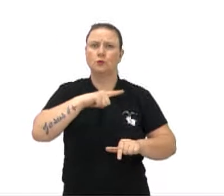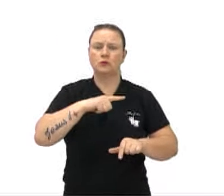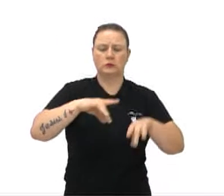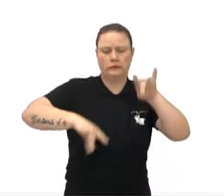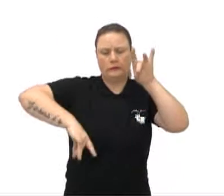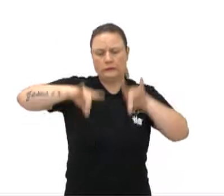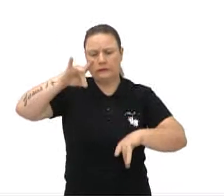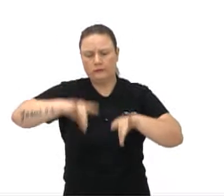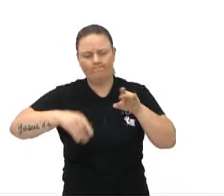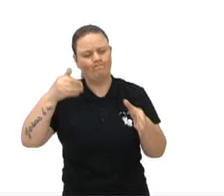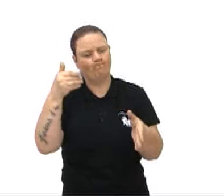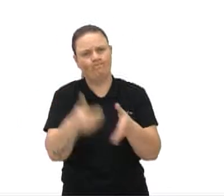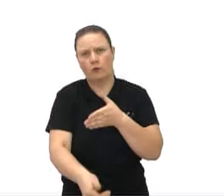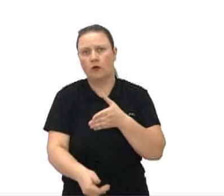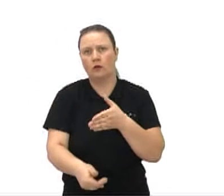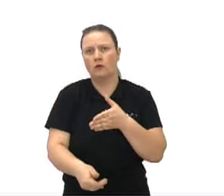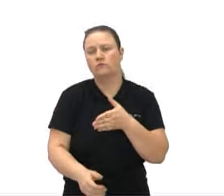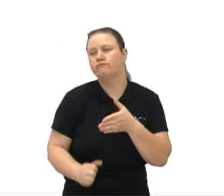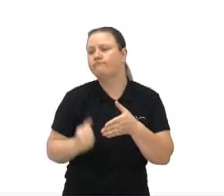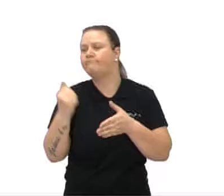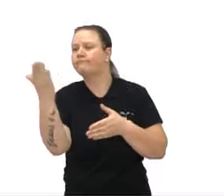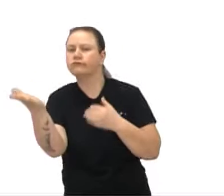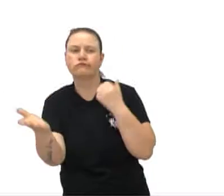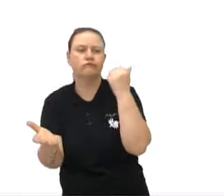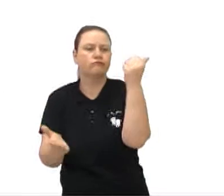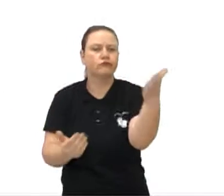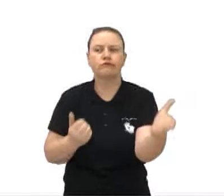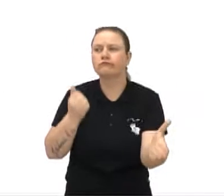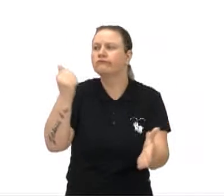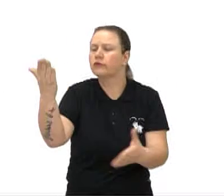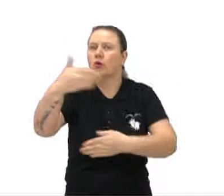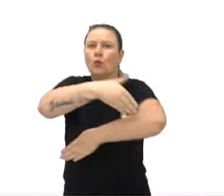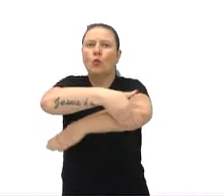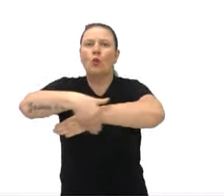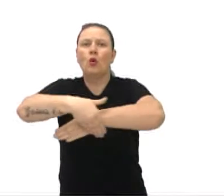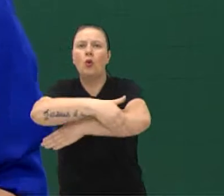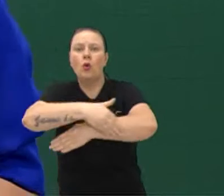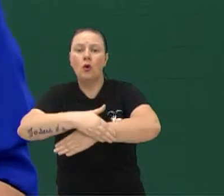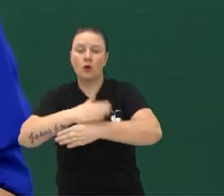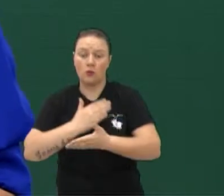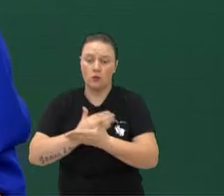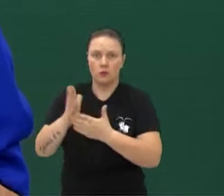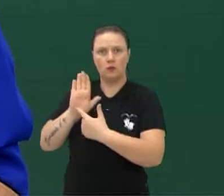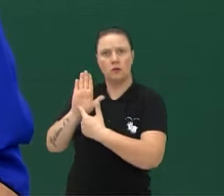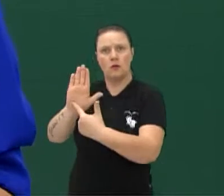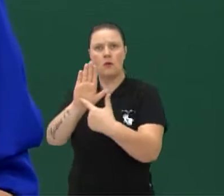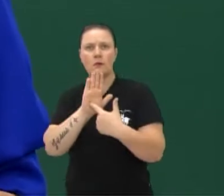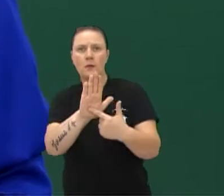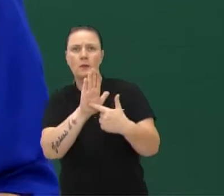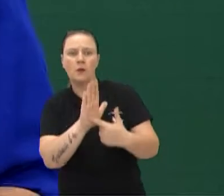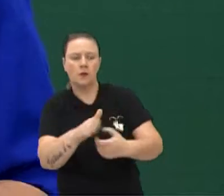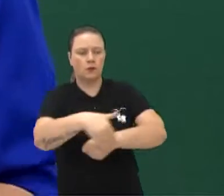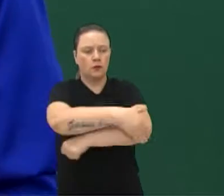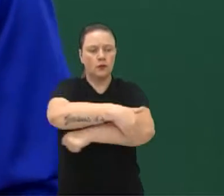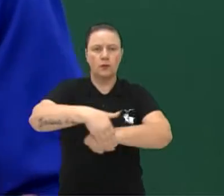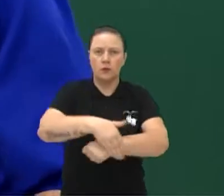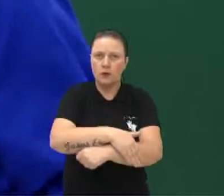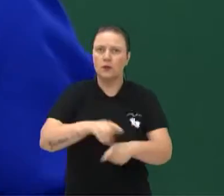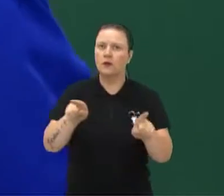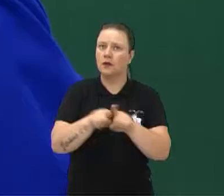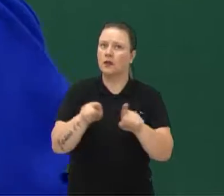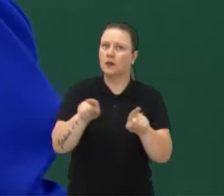teatros e acabaram na rua, fazendo apresentações de rua. E é assim também que apareceram os